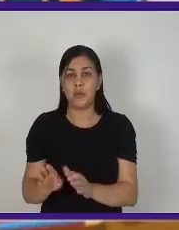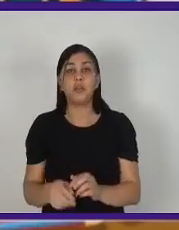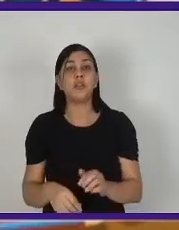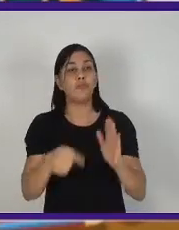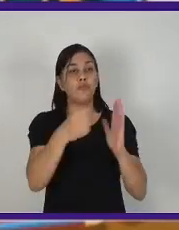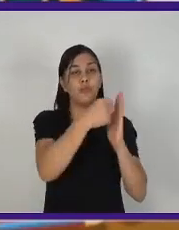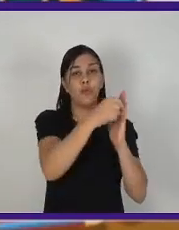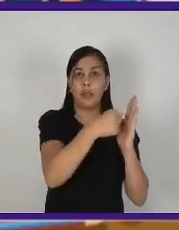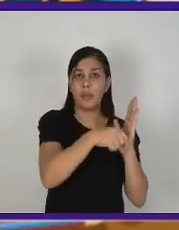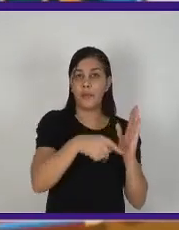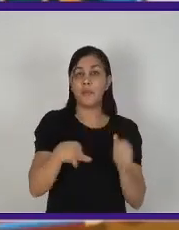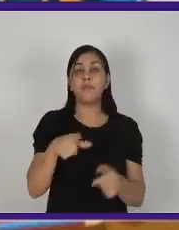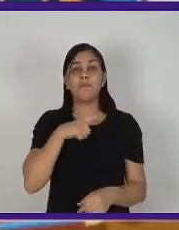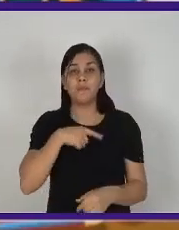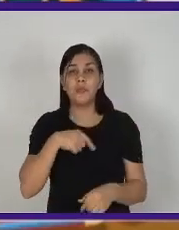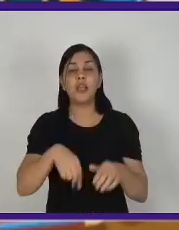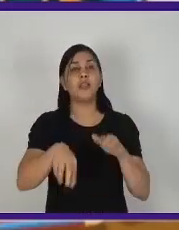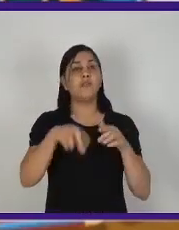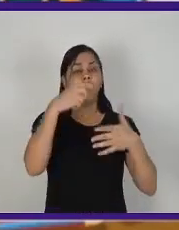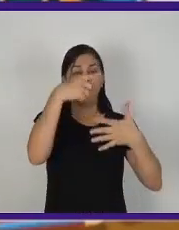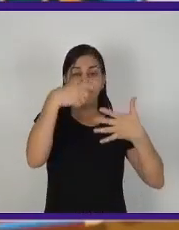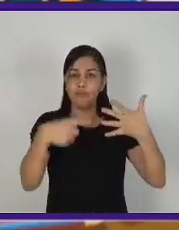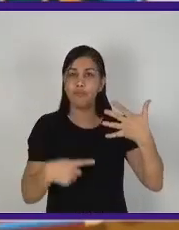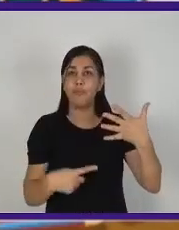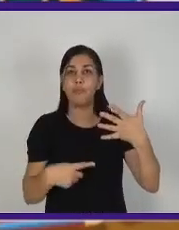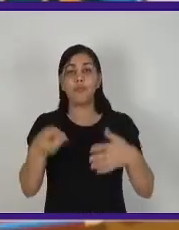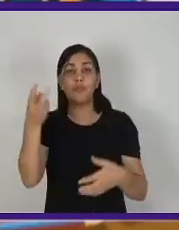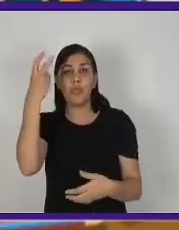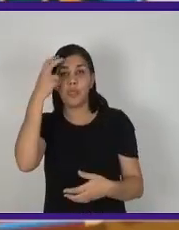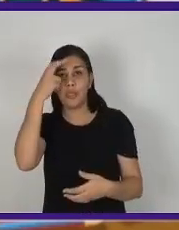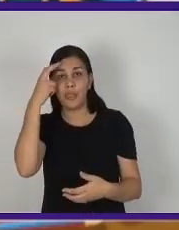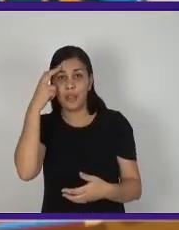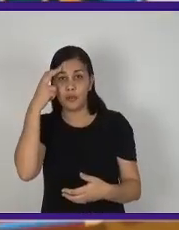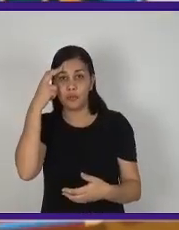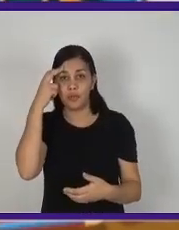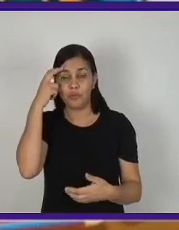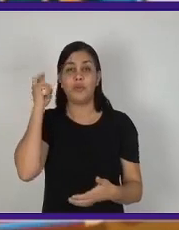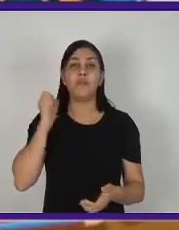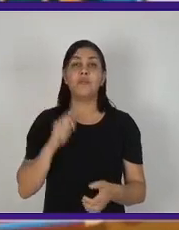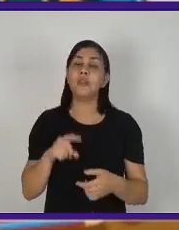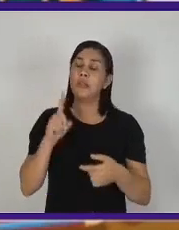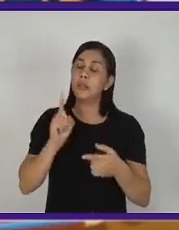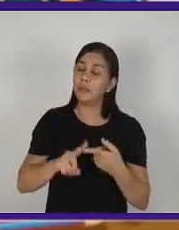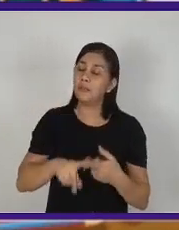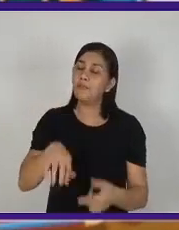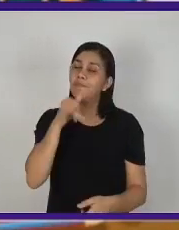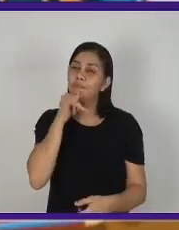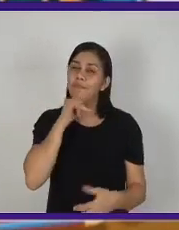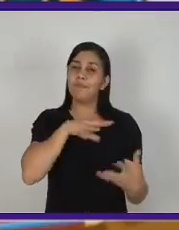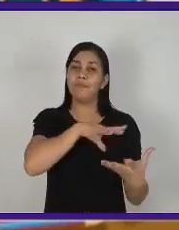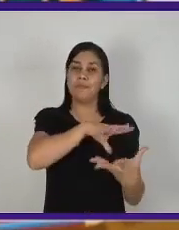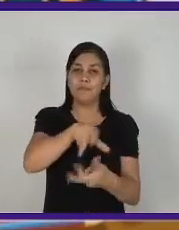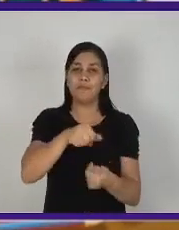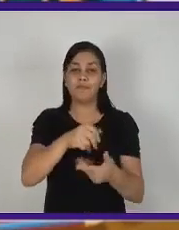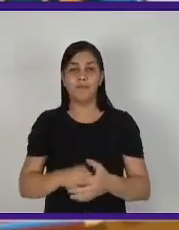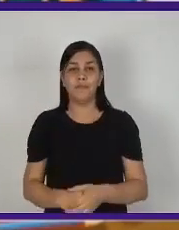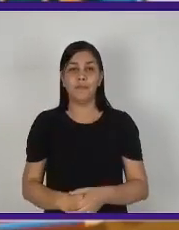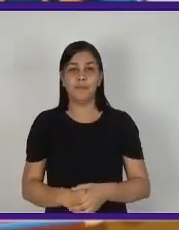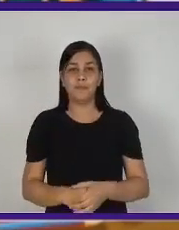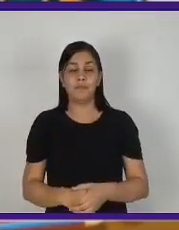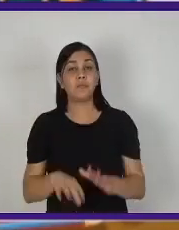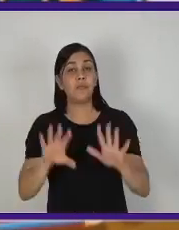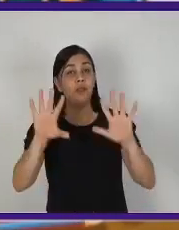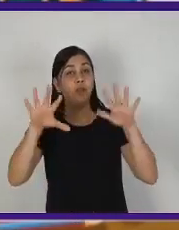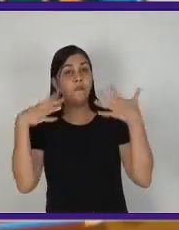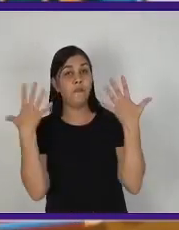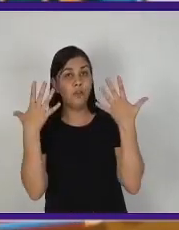no seu cardápio algum elemento daquela cultura, né? Então, isso é um exemplo de mundialização também. A realização de festas